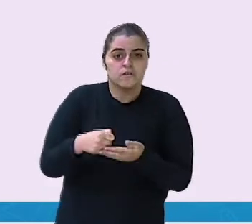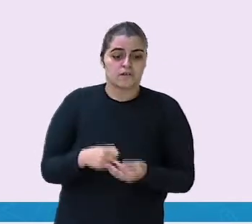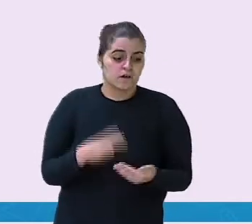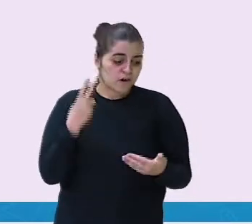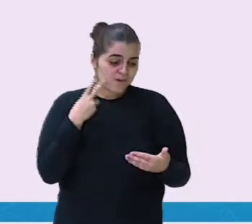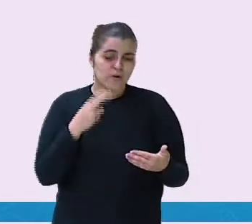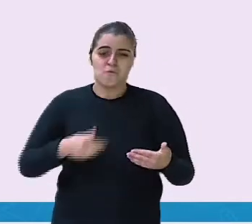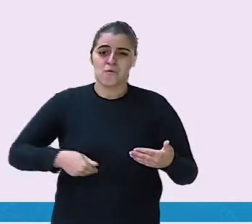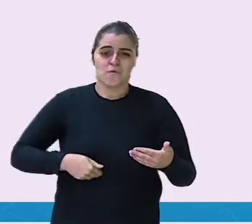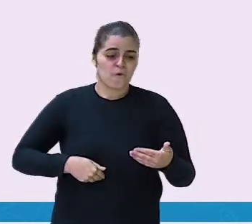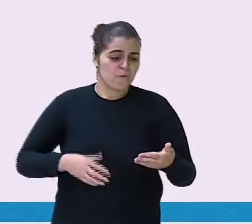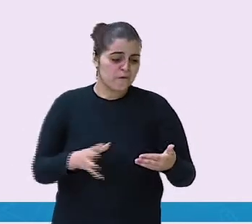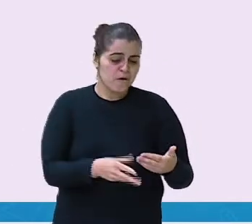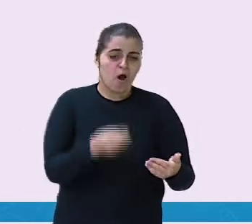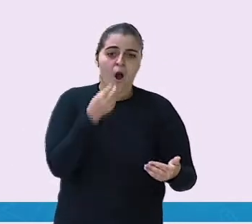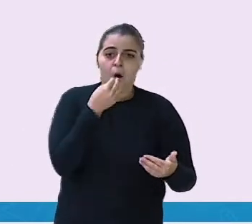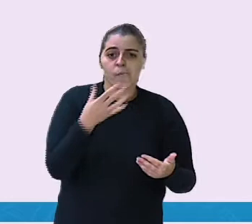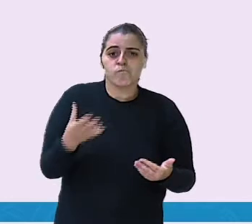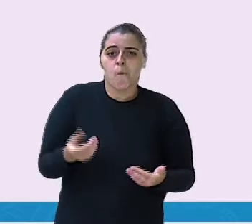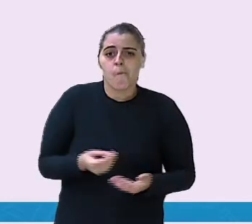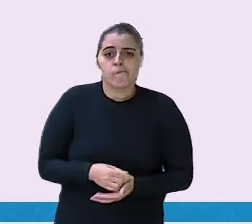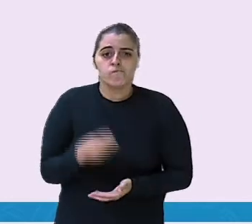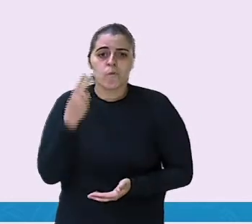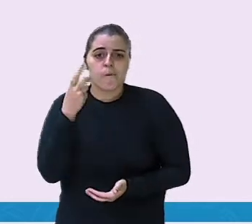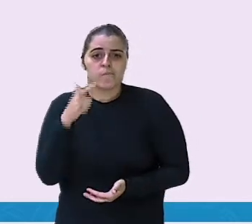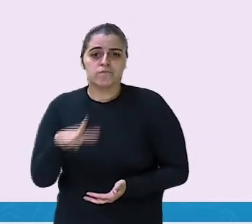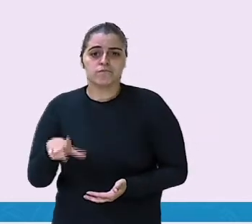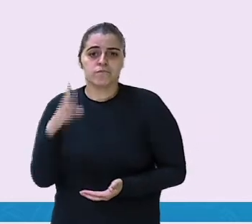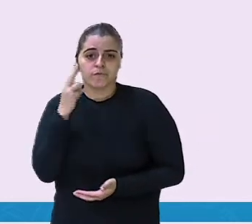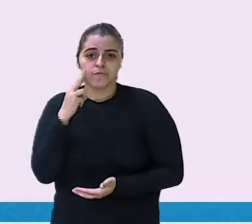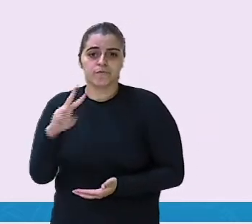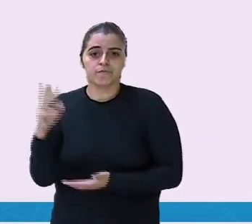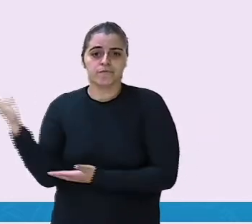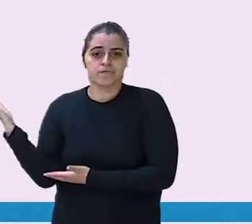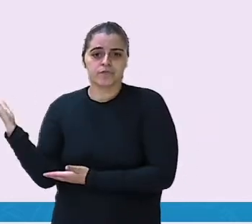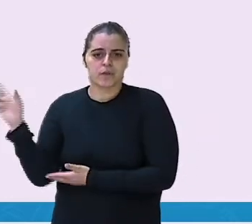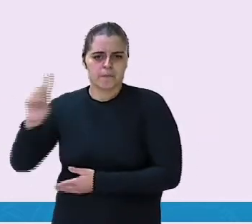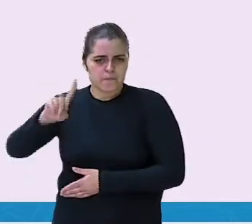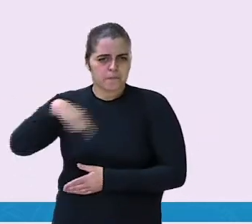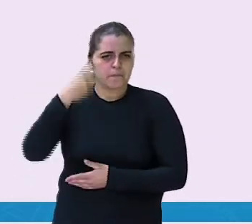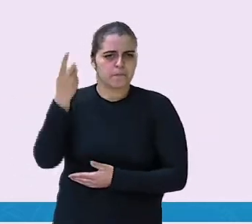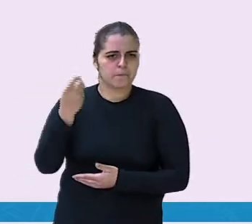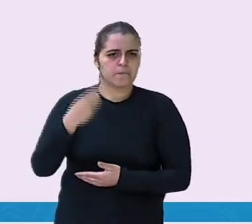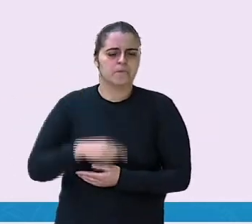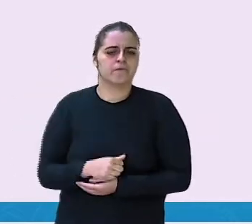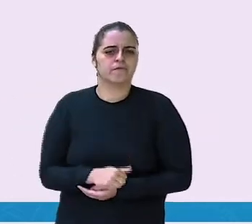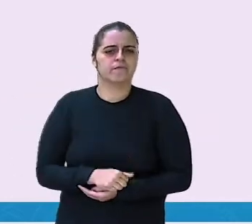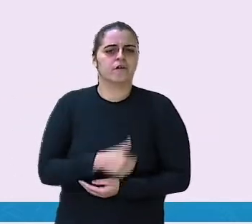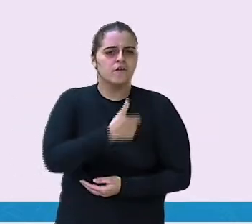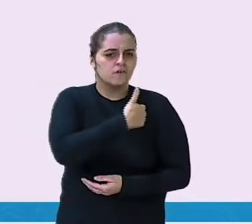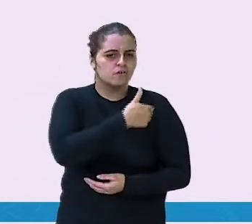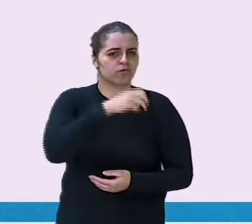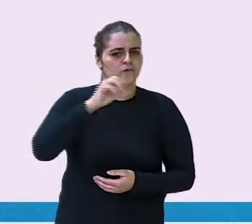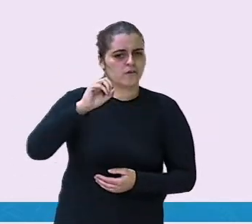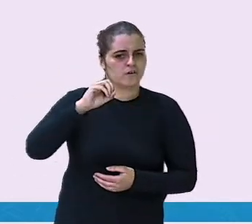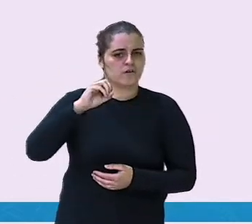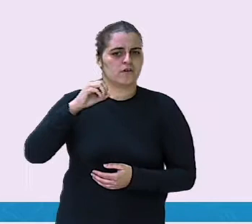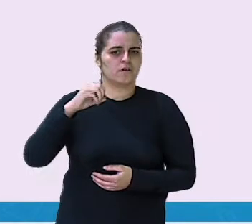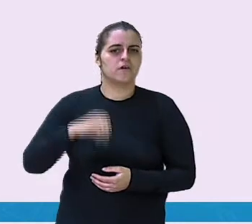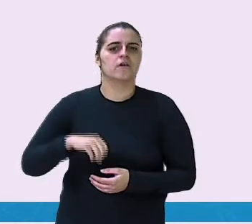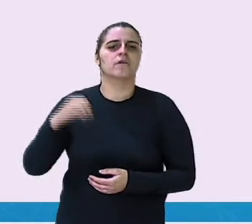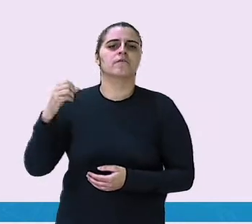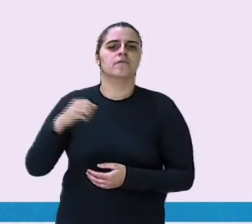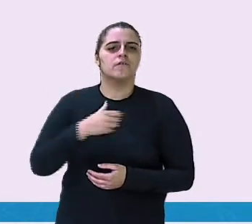ele foi lá e comeu o castigo também. Vocês estão observando? Próxima data. Próxima página do livro.